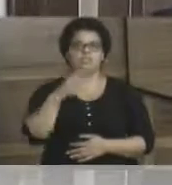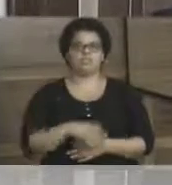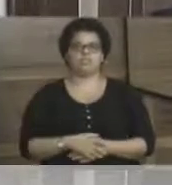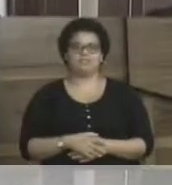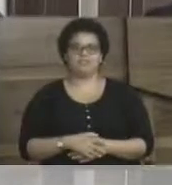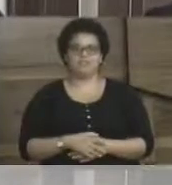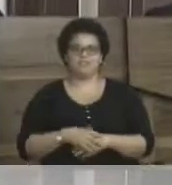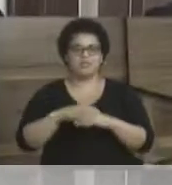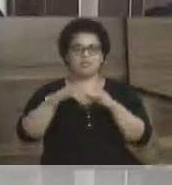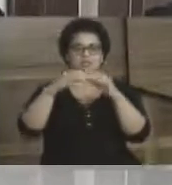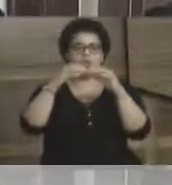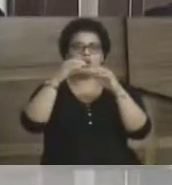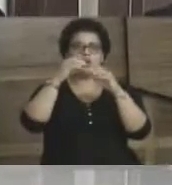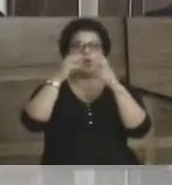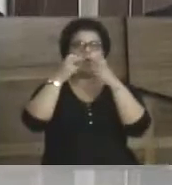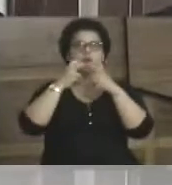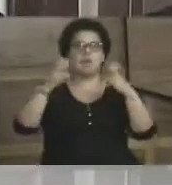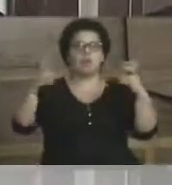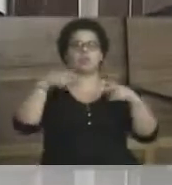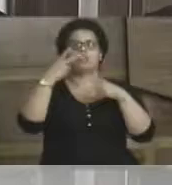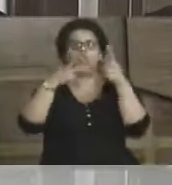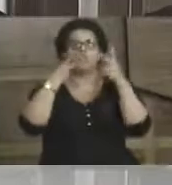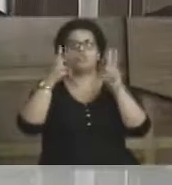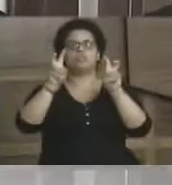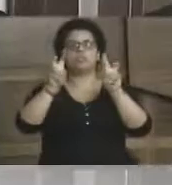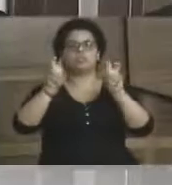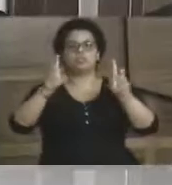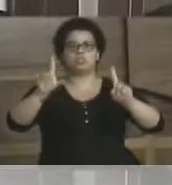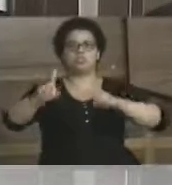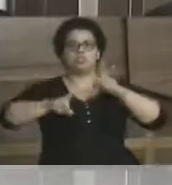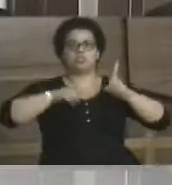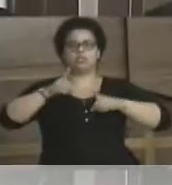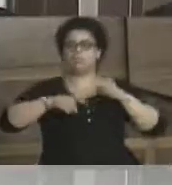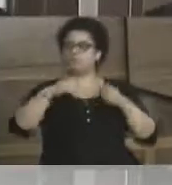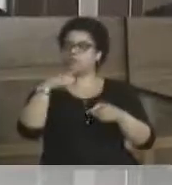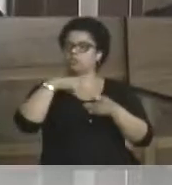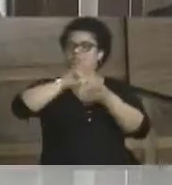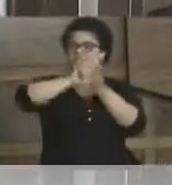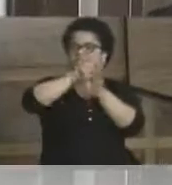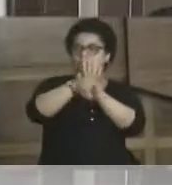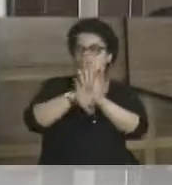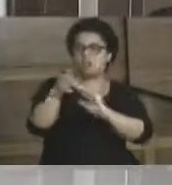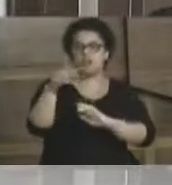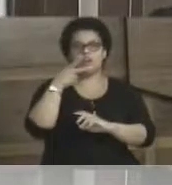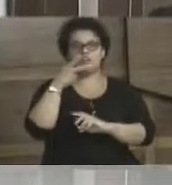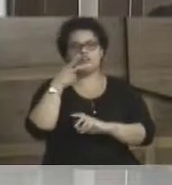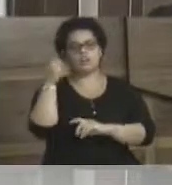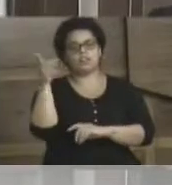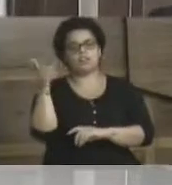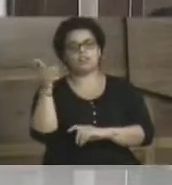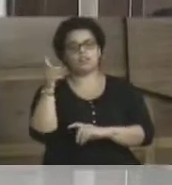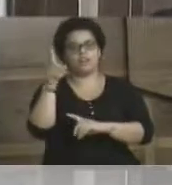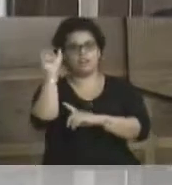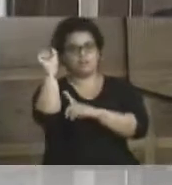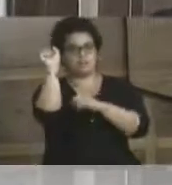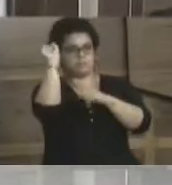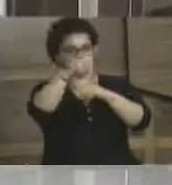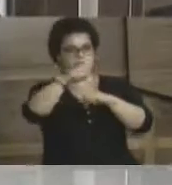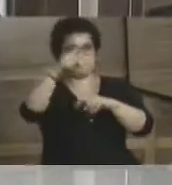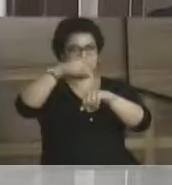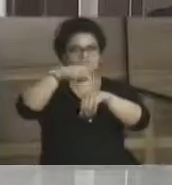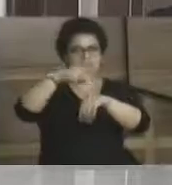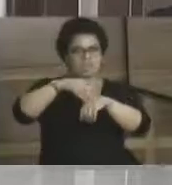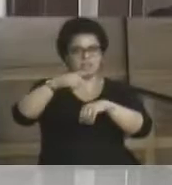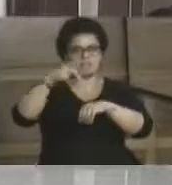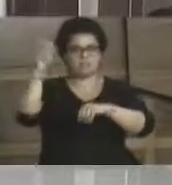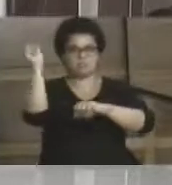que fala sobre uma travesti, que é a genie, que tem diversos trechos da música, quando diz que joga pedra na genie,